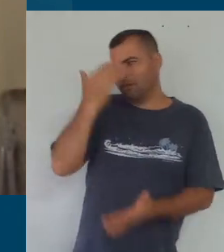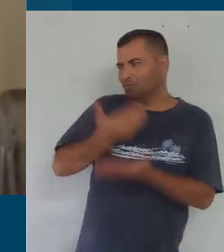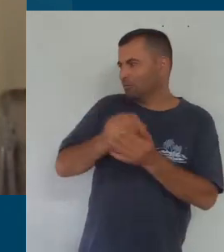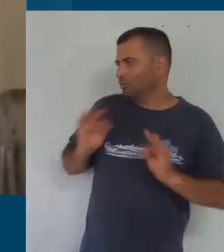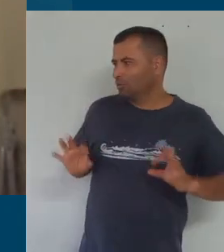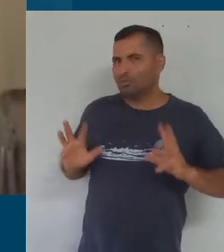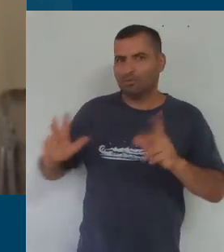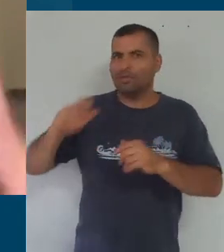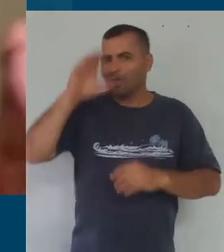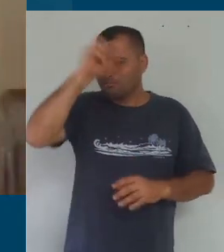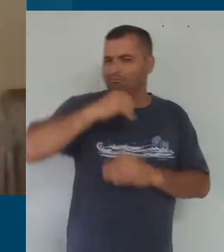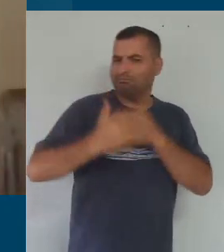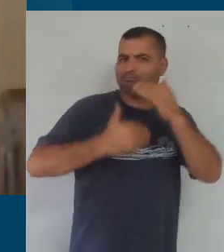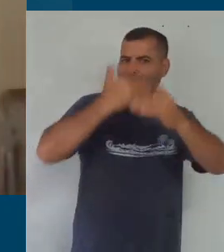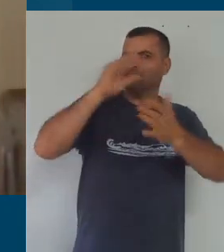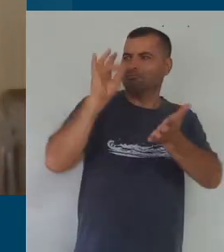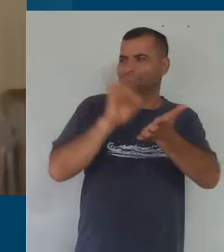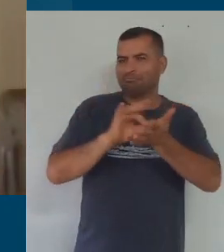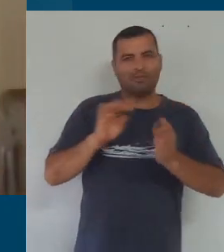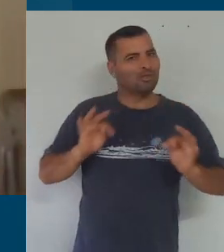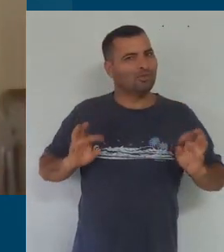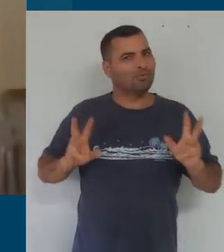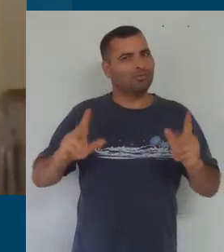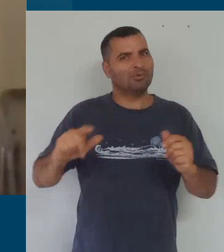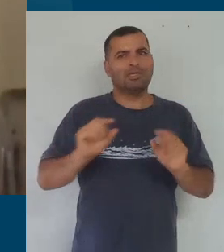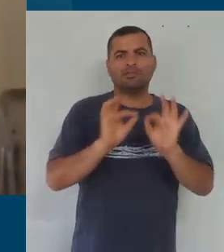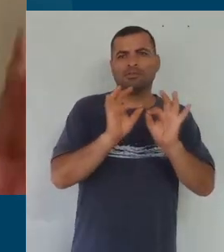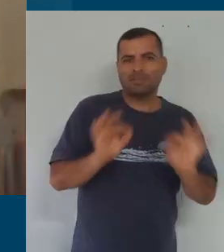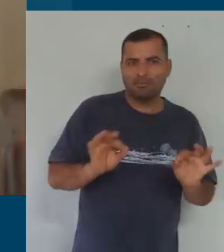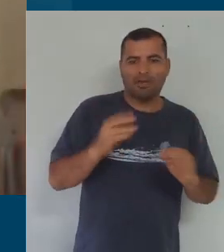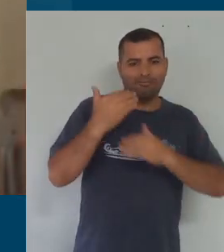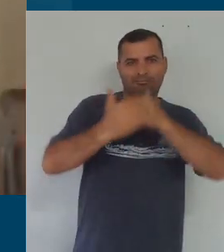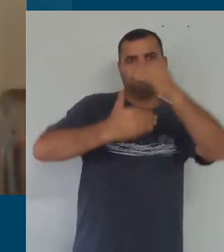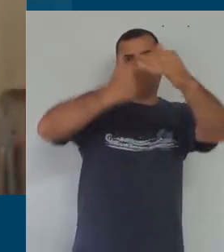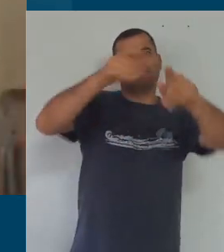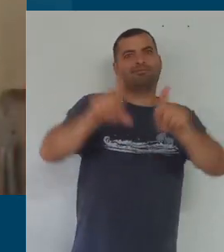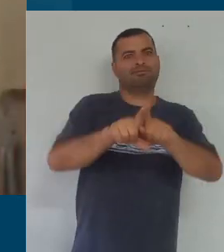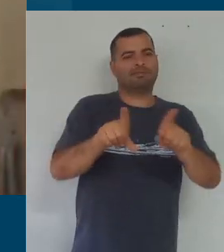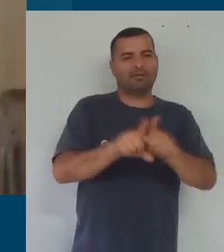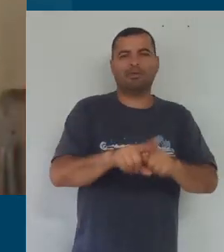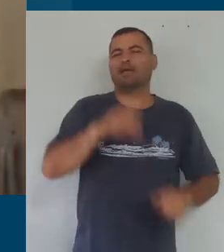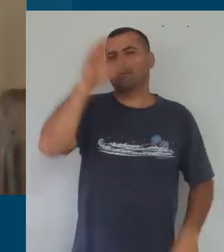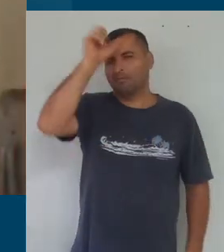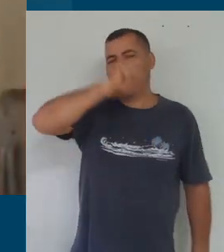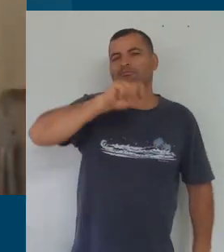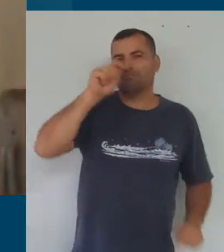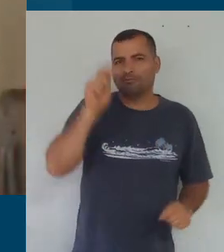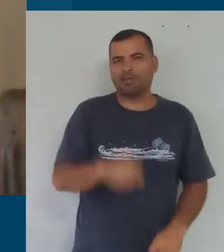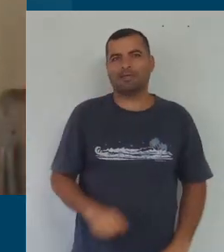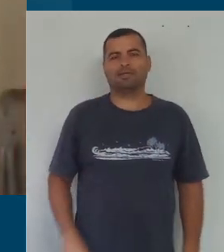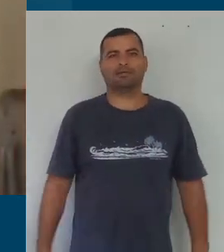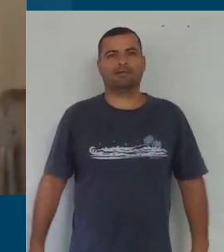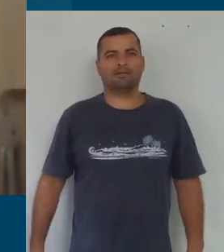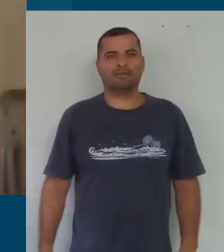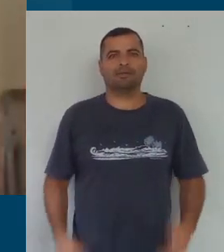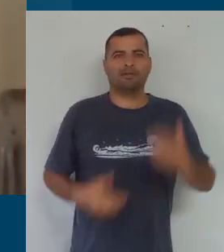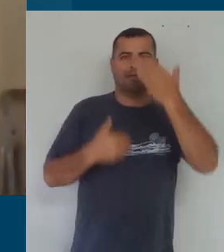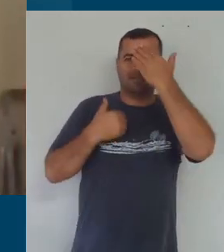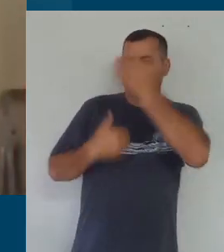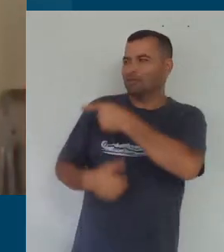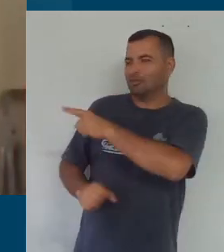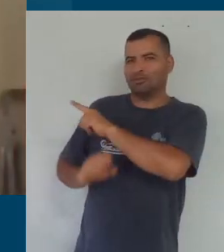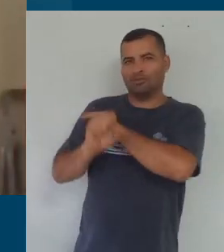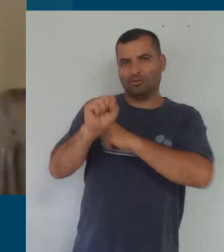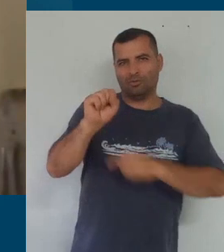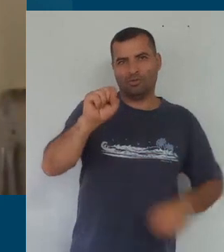circunstâncias, das mais leves às mais pesadas, mas aprendemos, né? Agradecer a professora Sônia, a professora